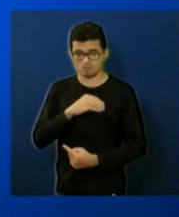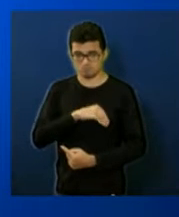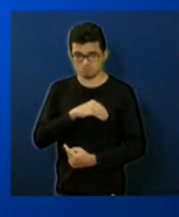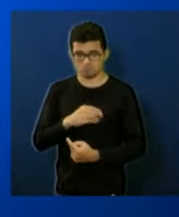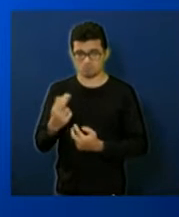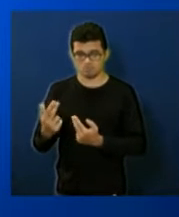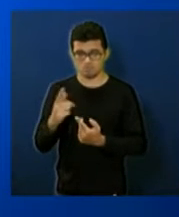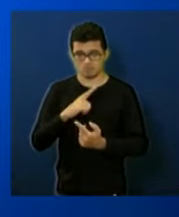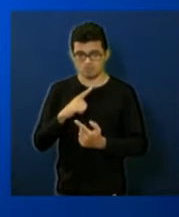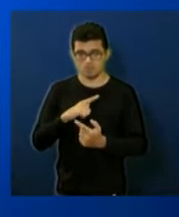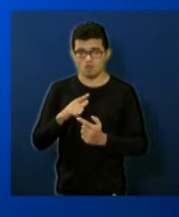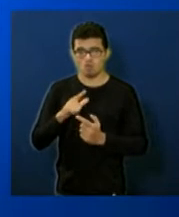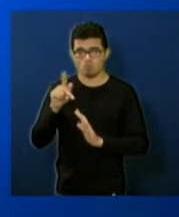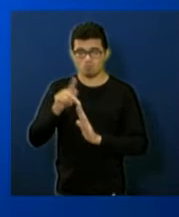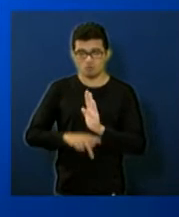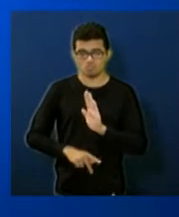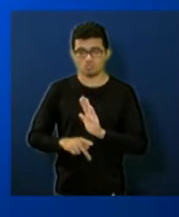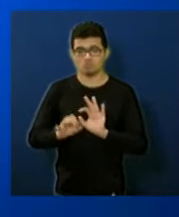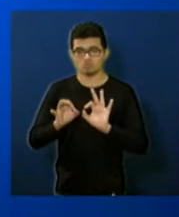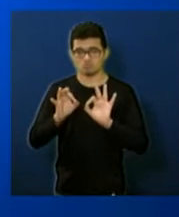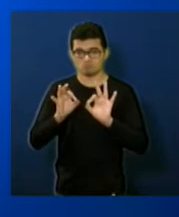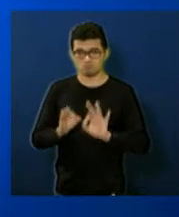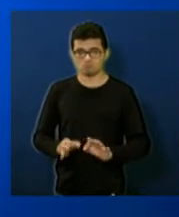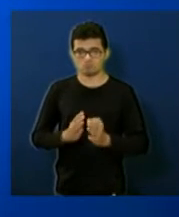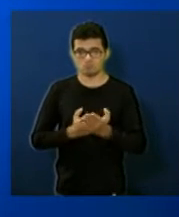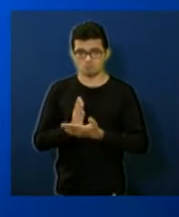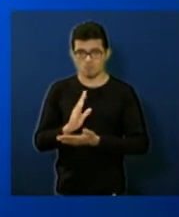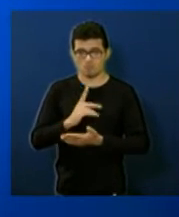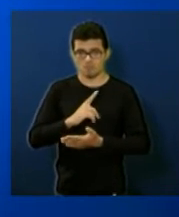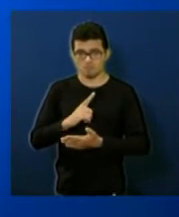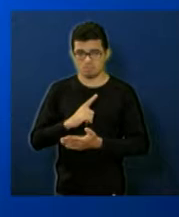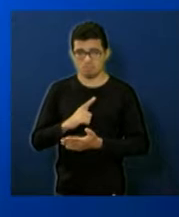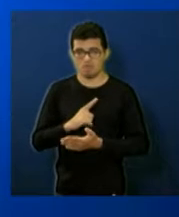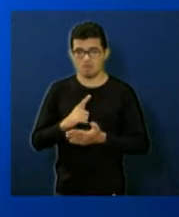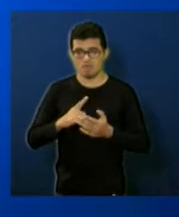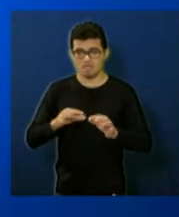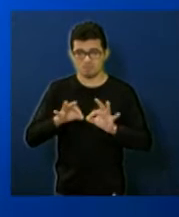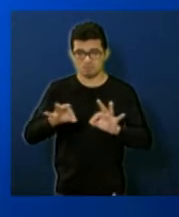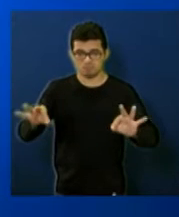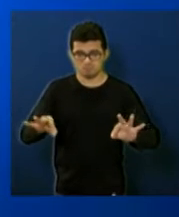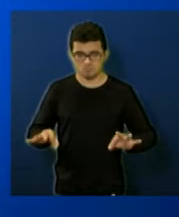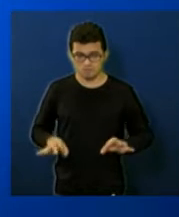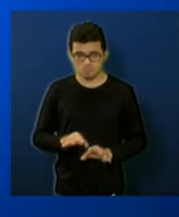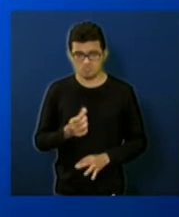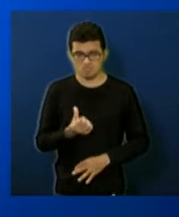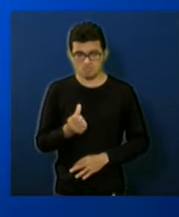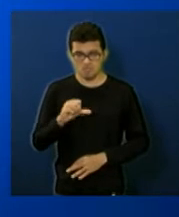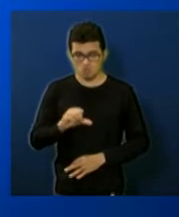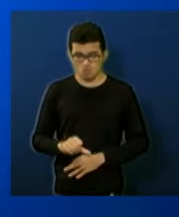e suporte técnico para a construção de moradias de até 69 metros quadrados.